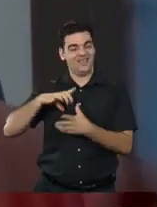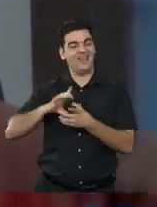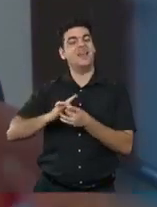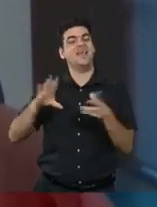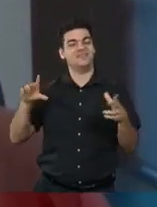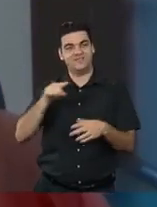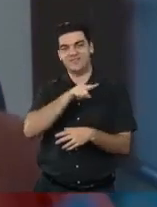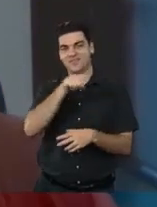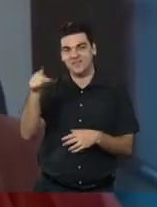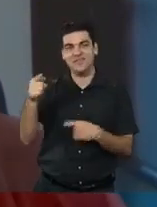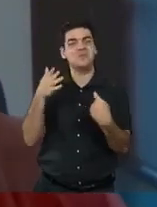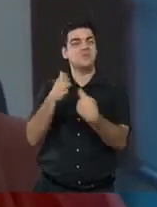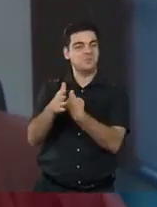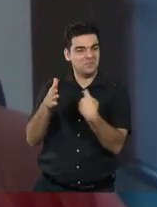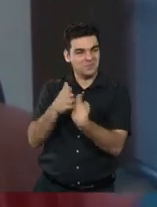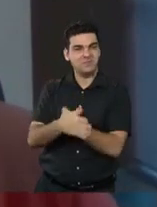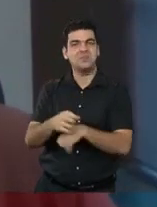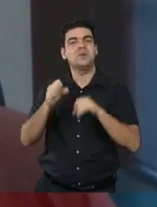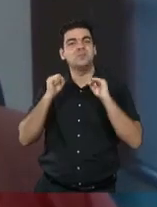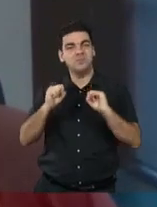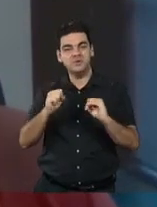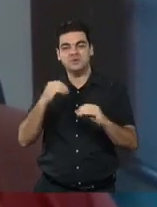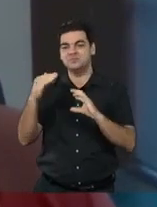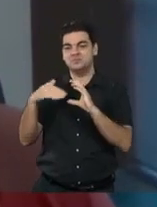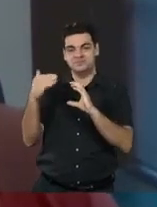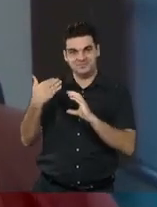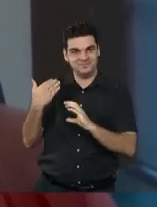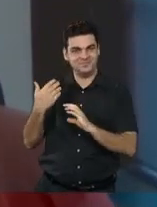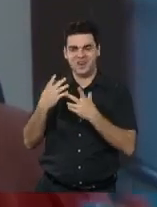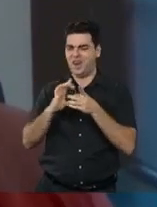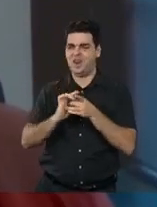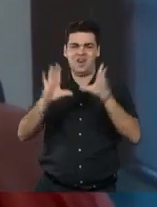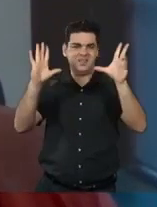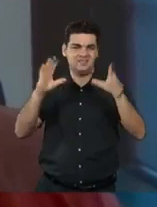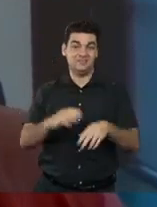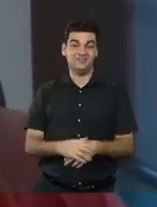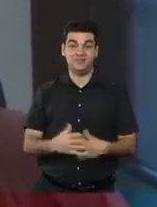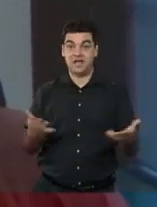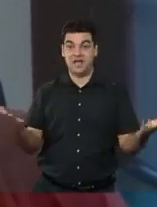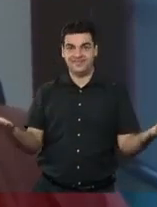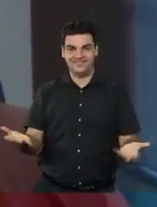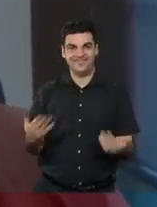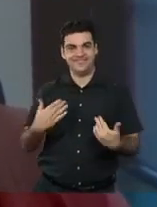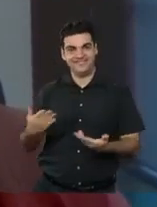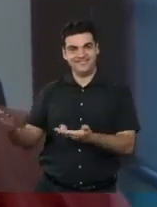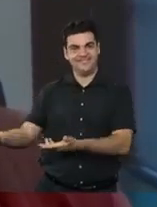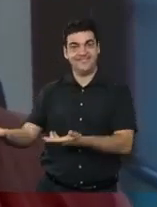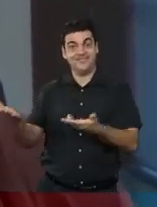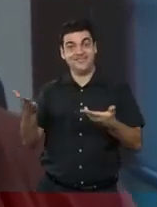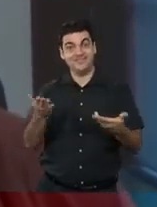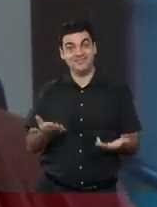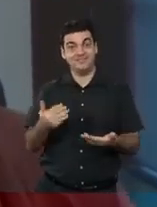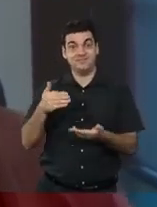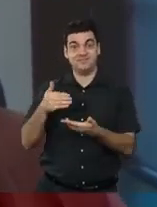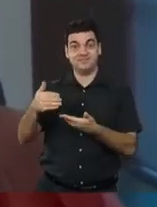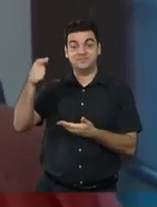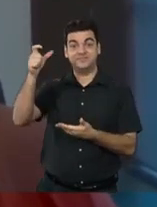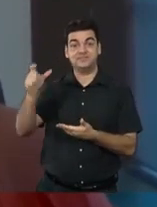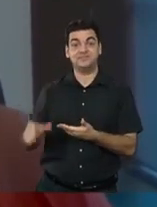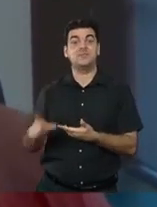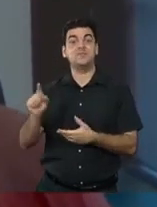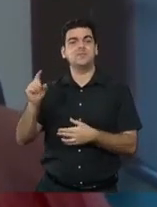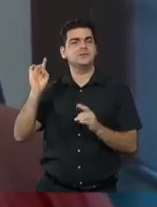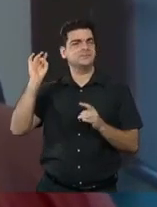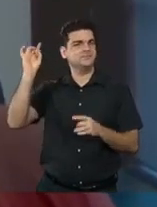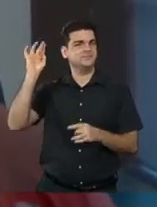aberto para envio de perguntas às conferencistas. Tenho a honra, neste momento, de passar a palavra à